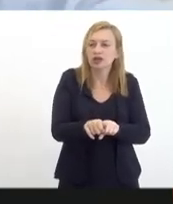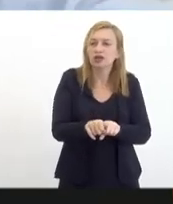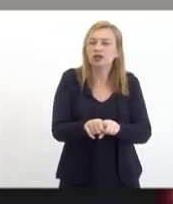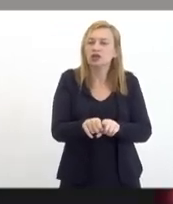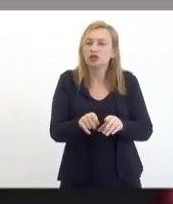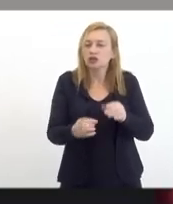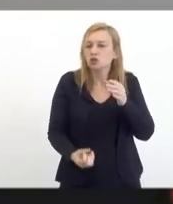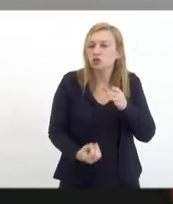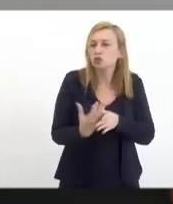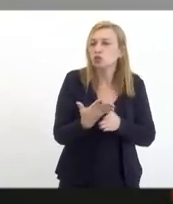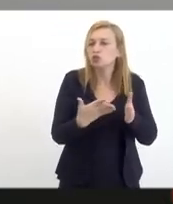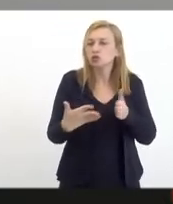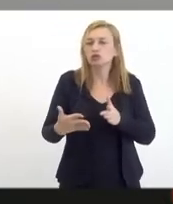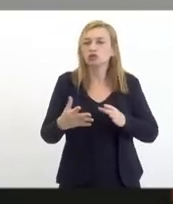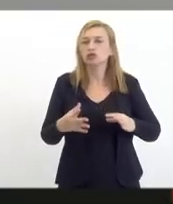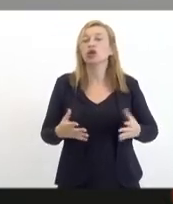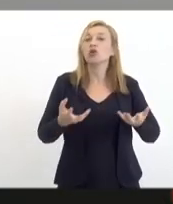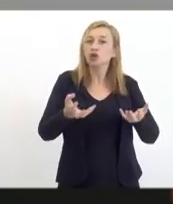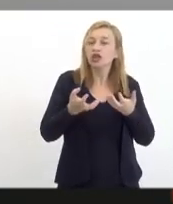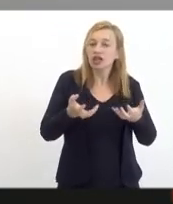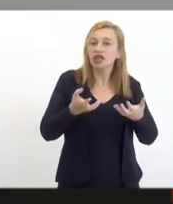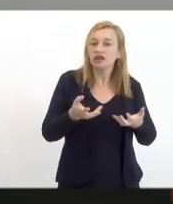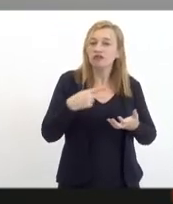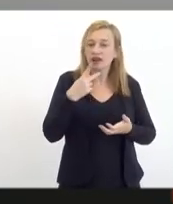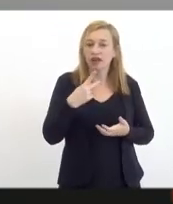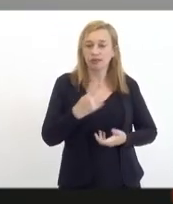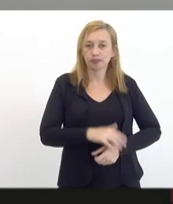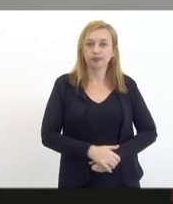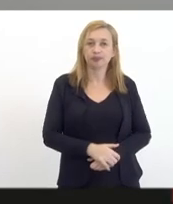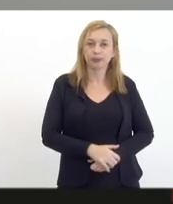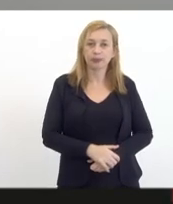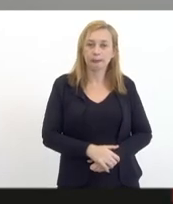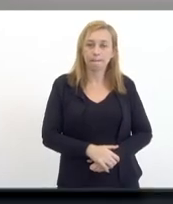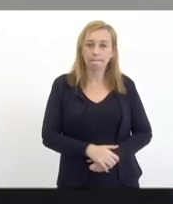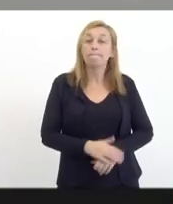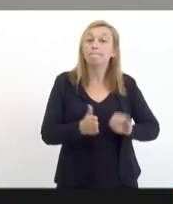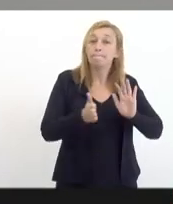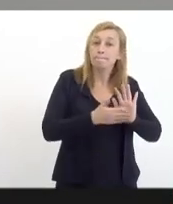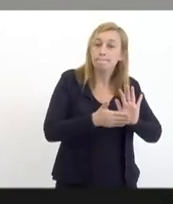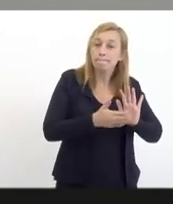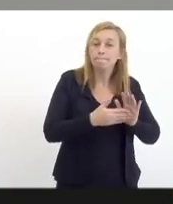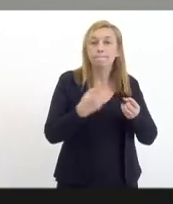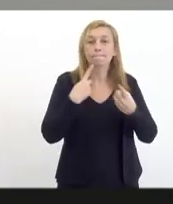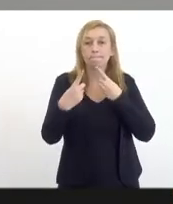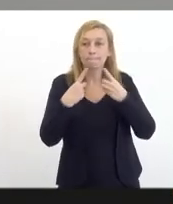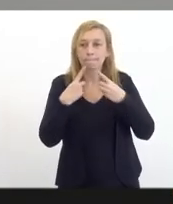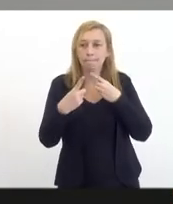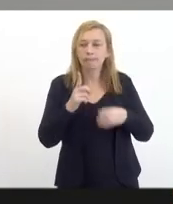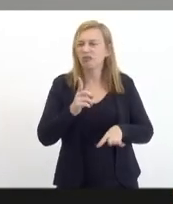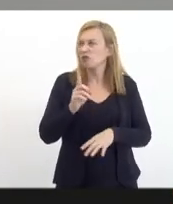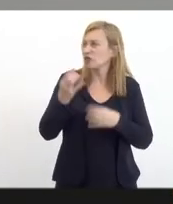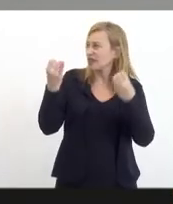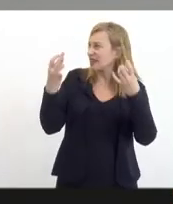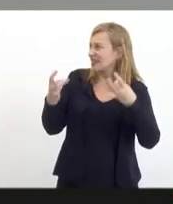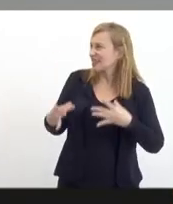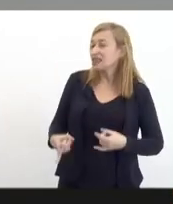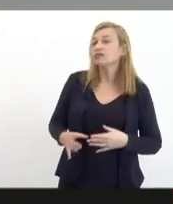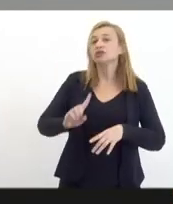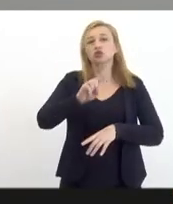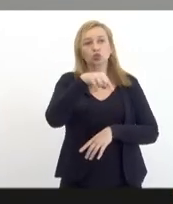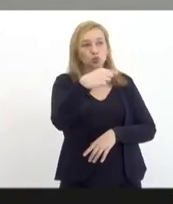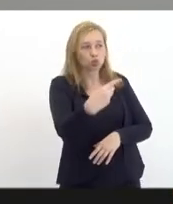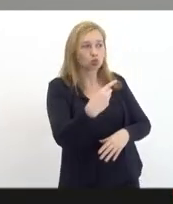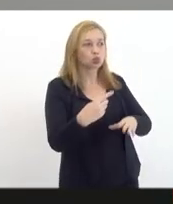produtivos enfim então queria fazer esse destaque no que tanja a proposta que está em debate eu não vou entrar em detalhes que a gente tem outras